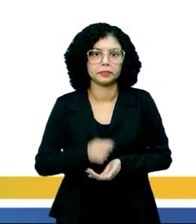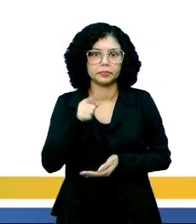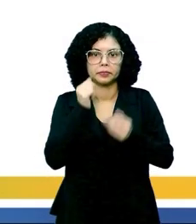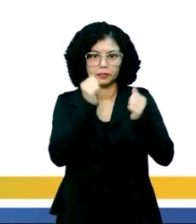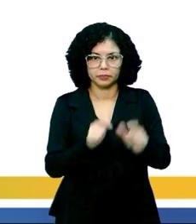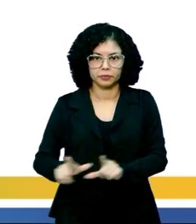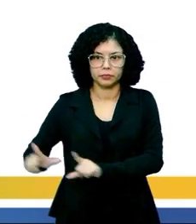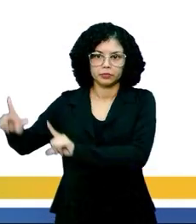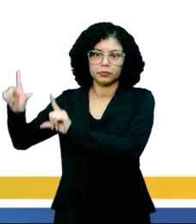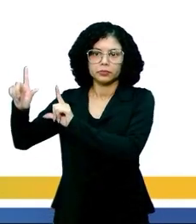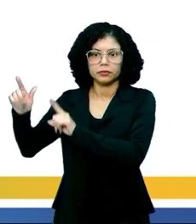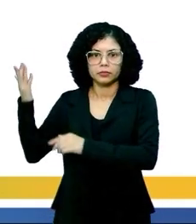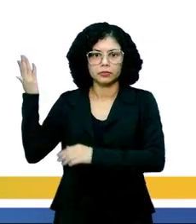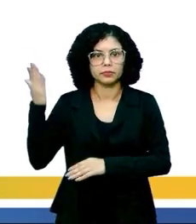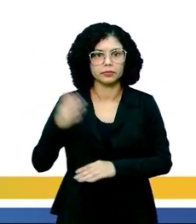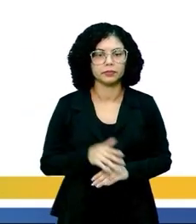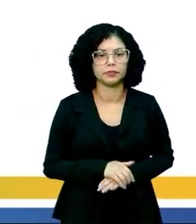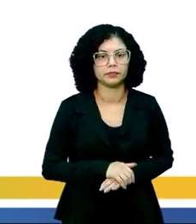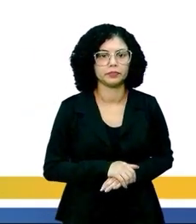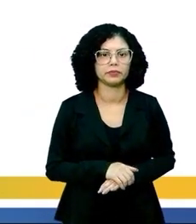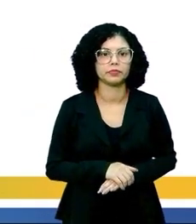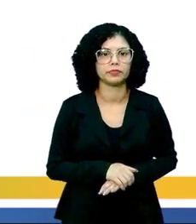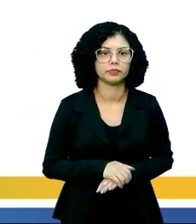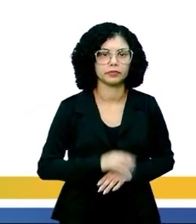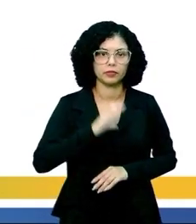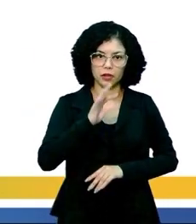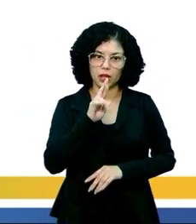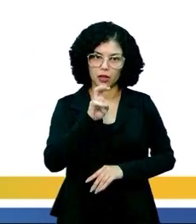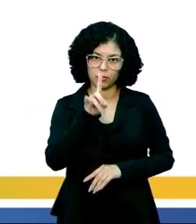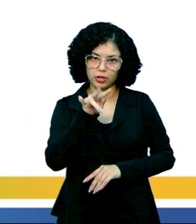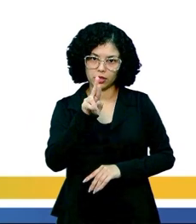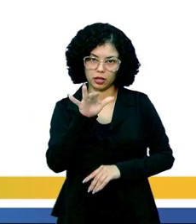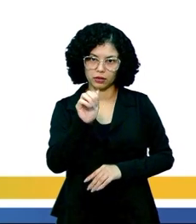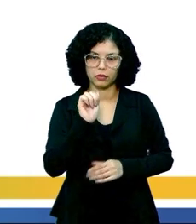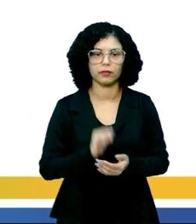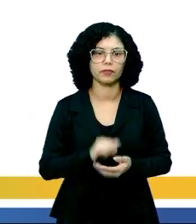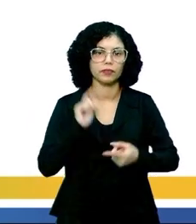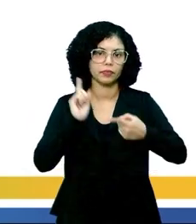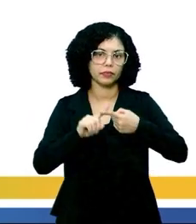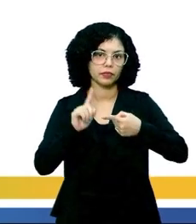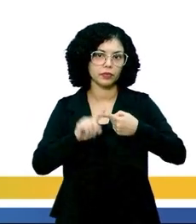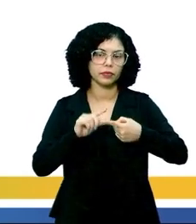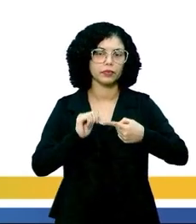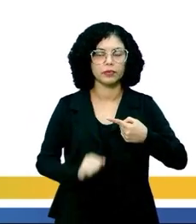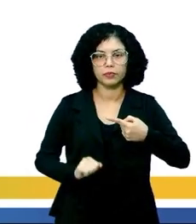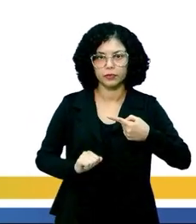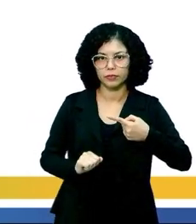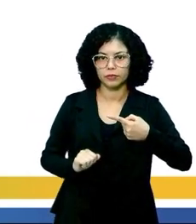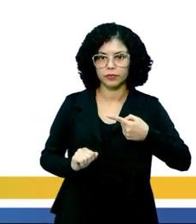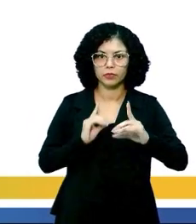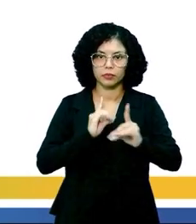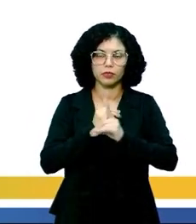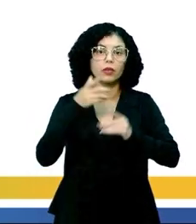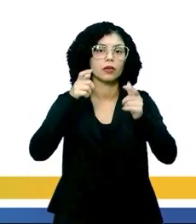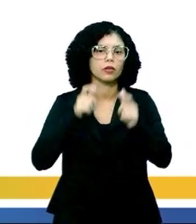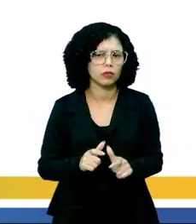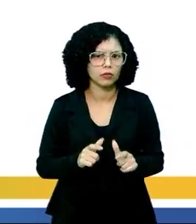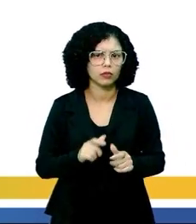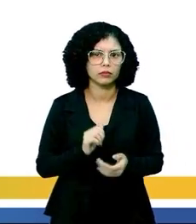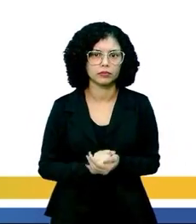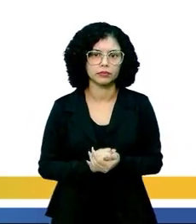quadro, temos aí, ó, carboidratos. Carboidratos, pessoal, são encontrados aonde?